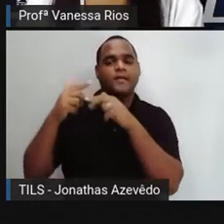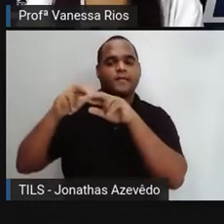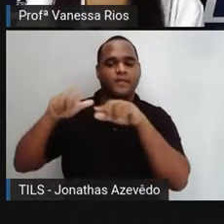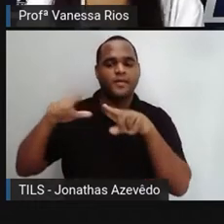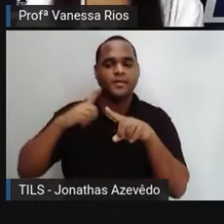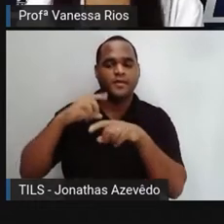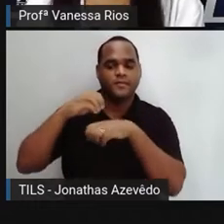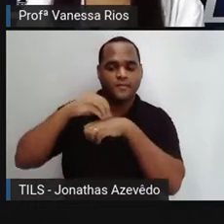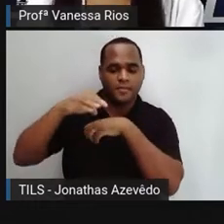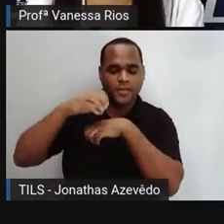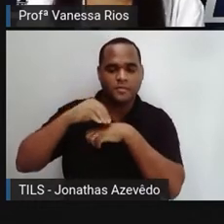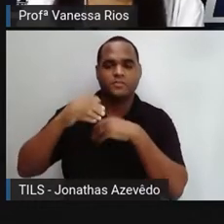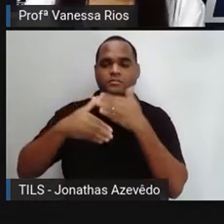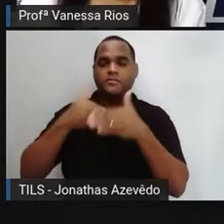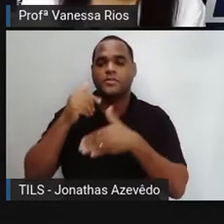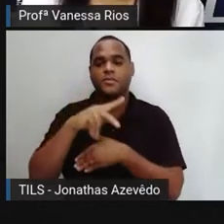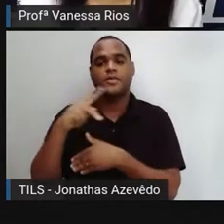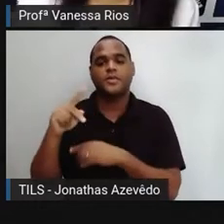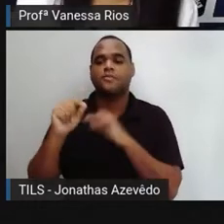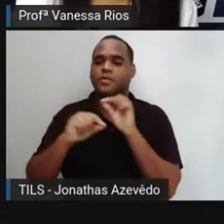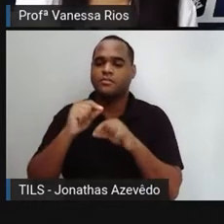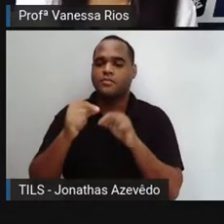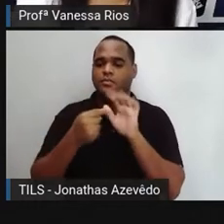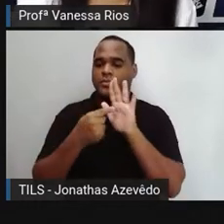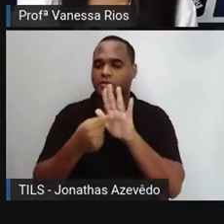a Pró vai mostrar na aula de hoje, tá bom?